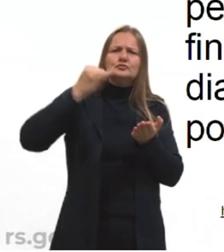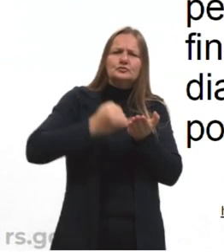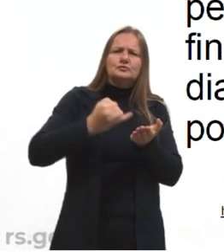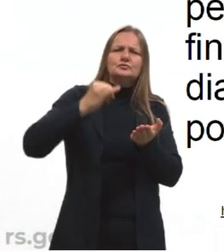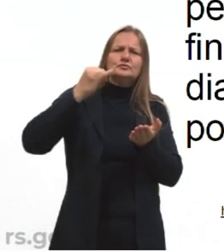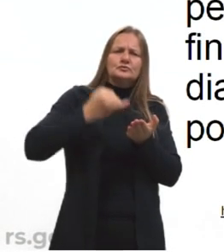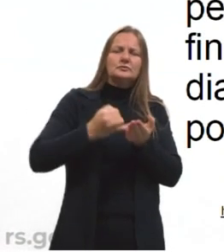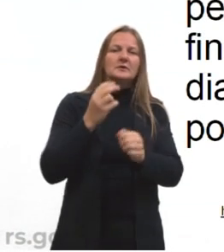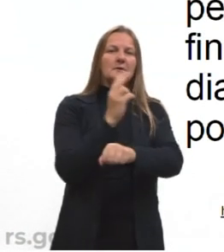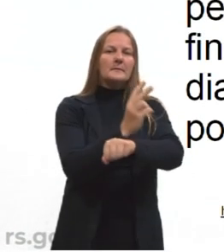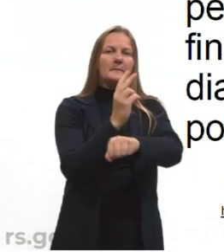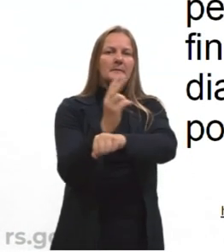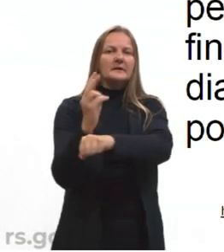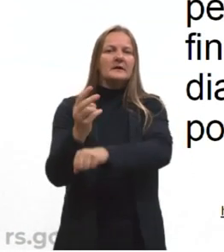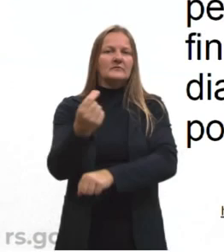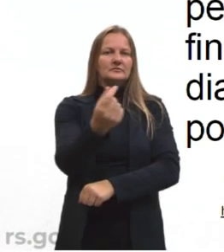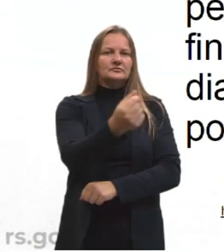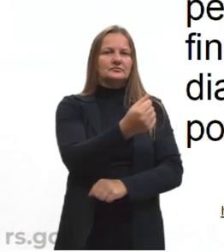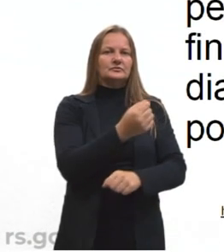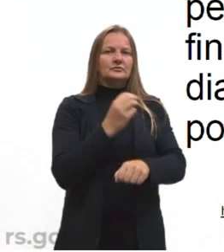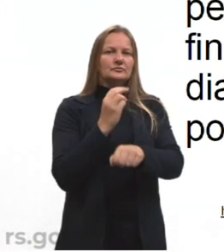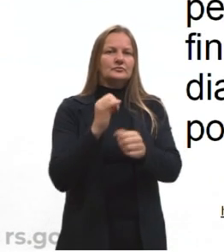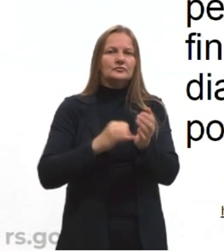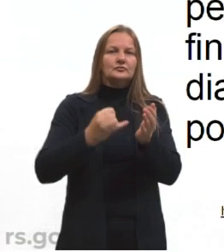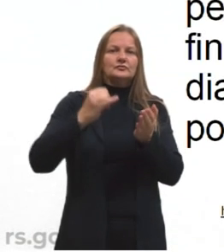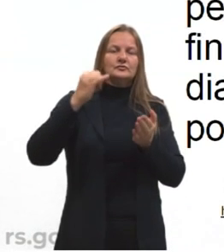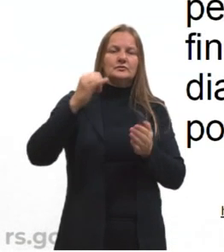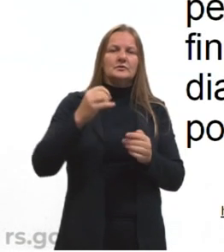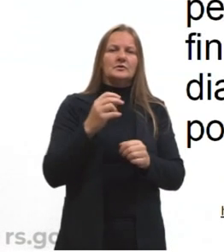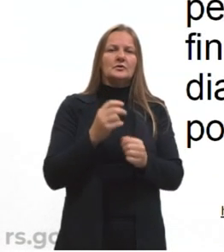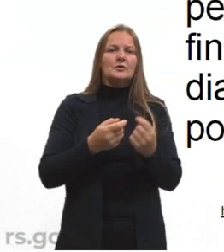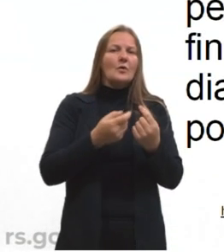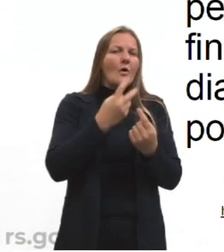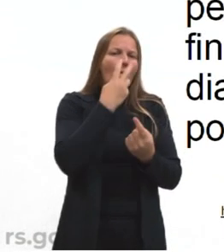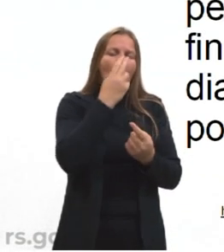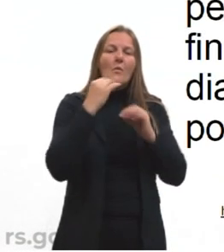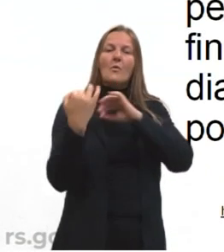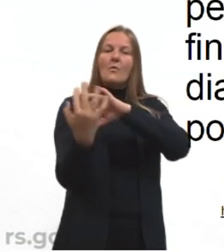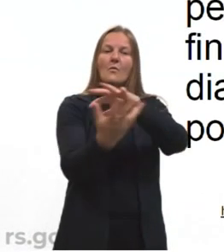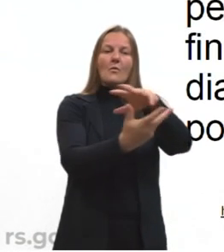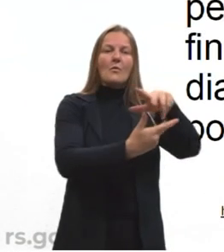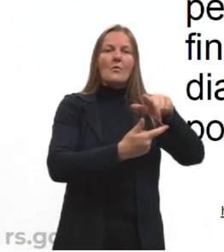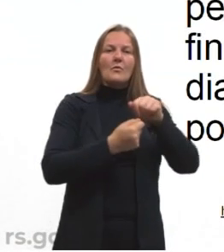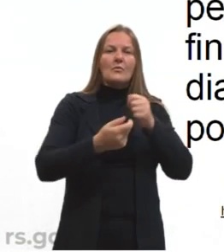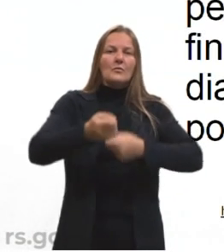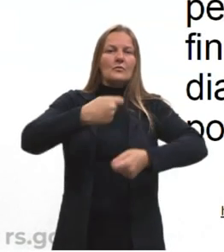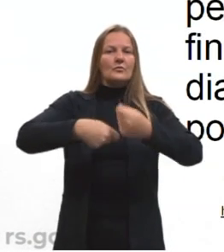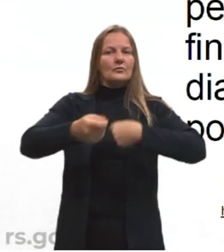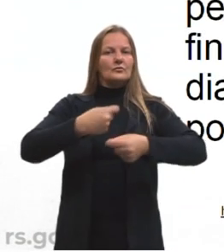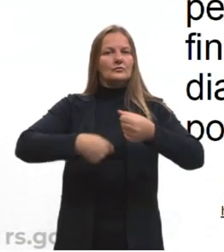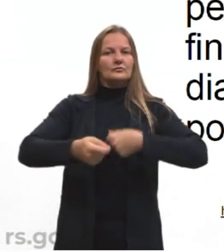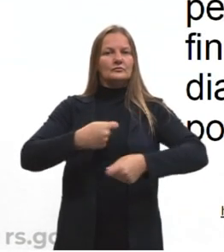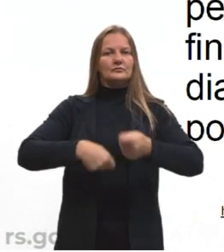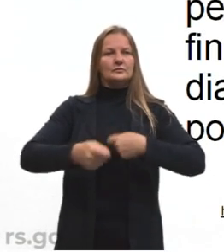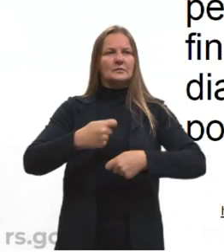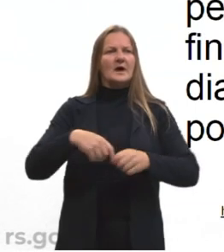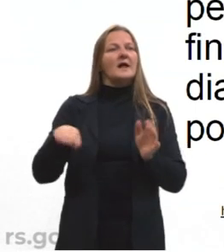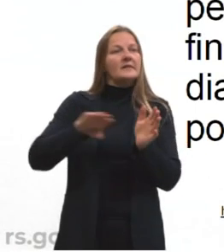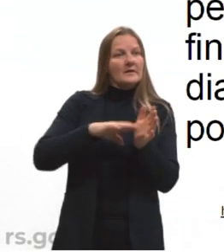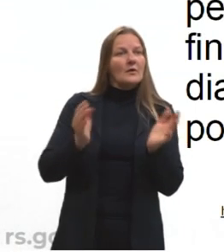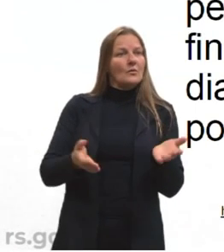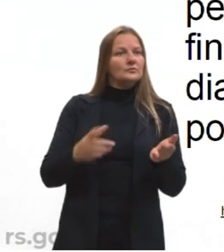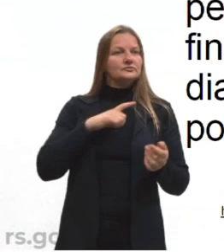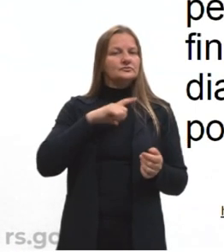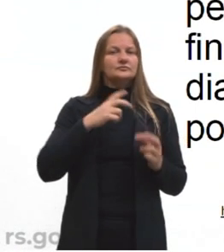pelos empréstimos do seu dinheiro para o financiamento do comércio internacional, como funciona nos dias atuais.